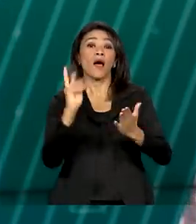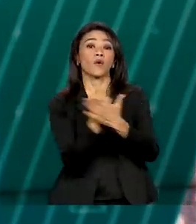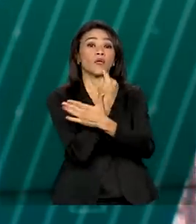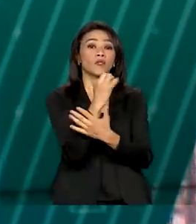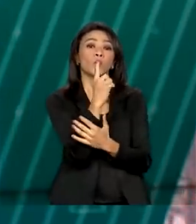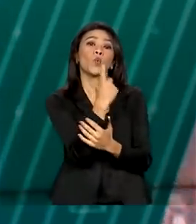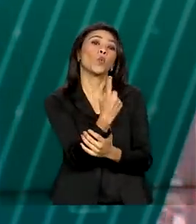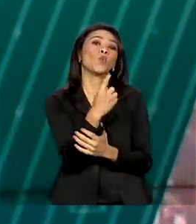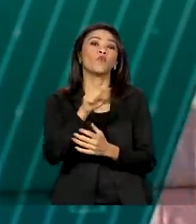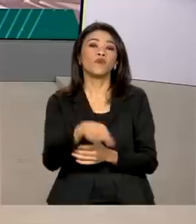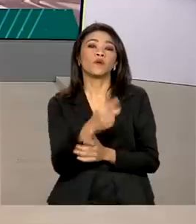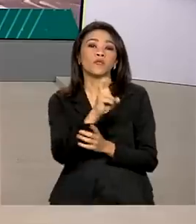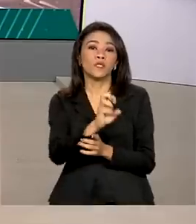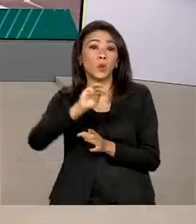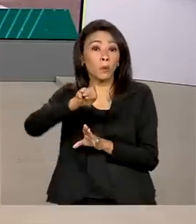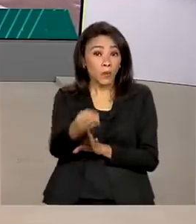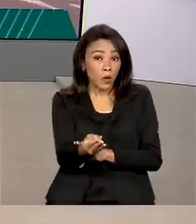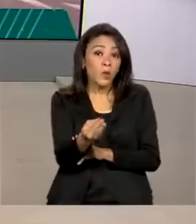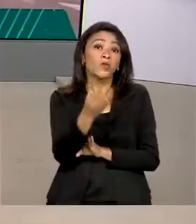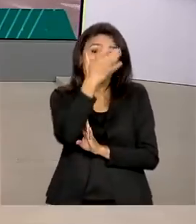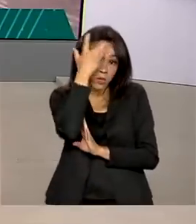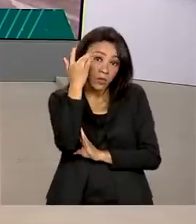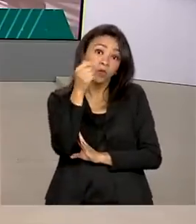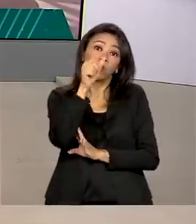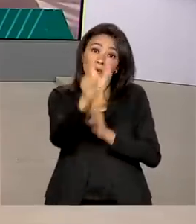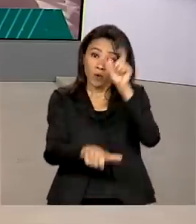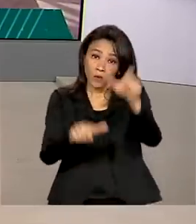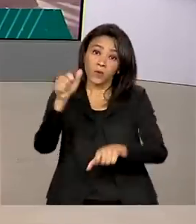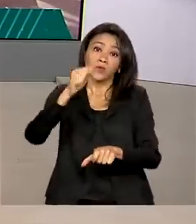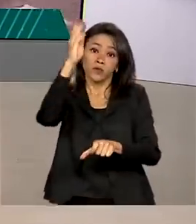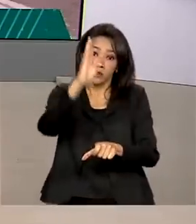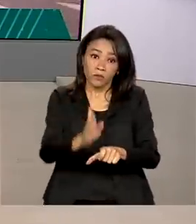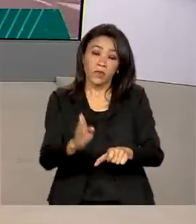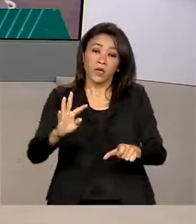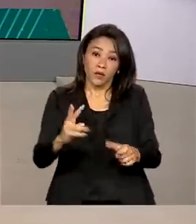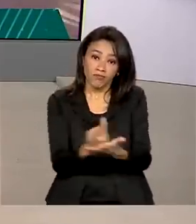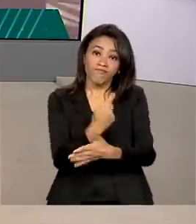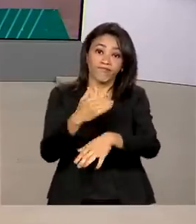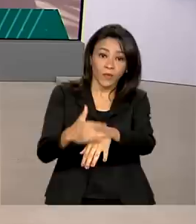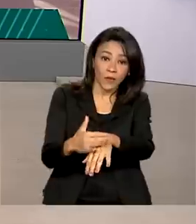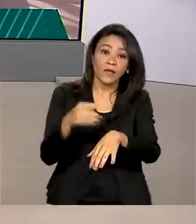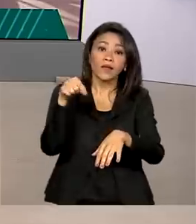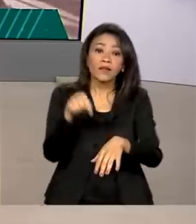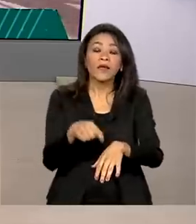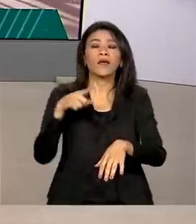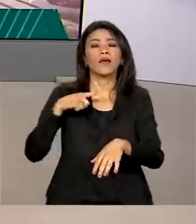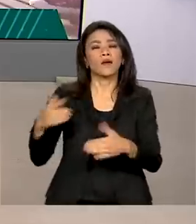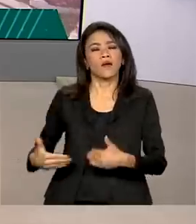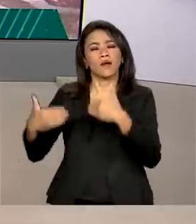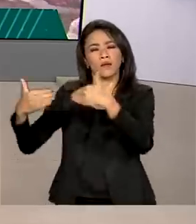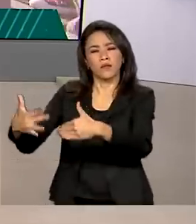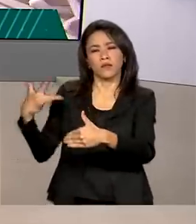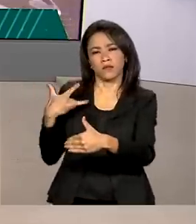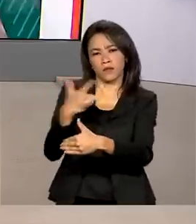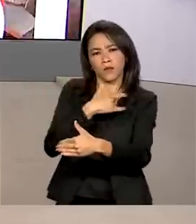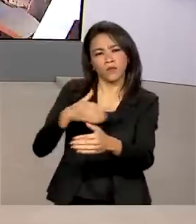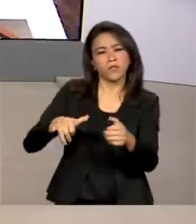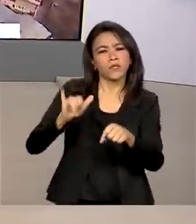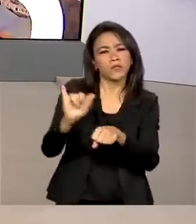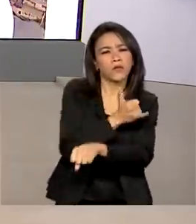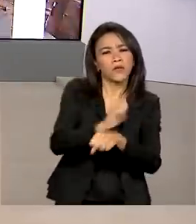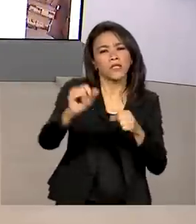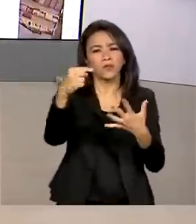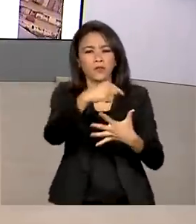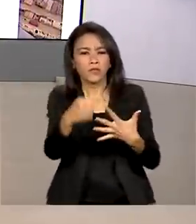por ano no Brasil. Os dados são do Ministério da Saúde, que adota medidas de prevenção e conscientização sobre os